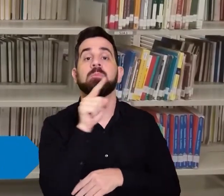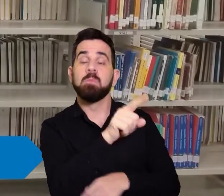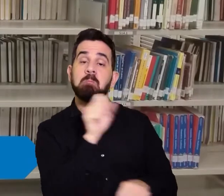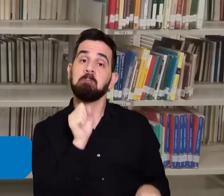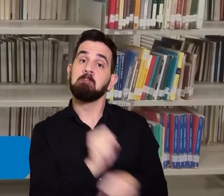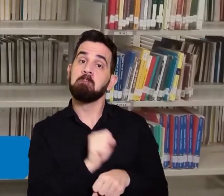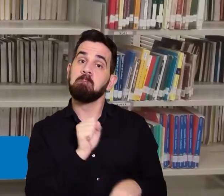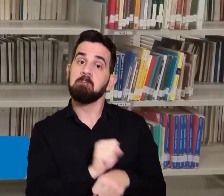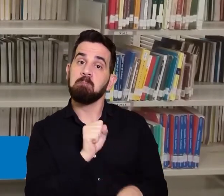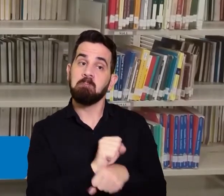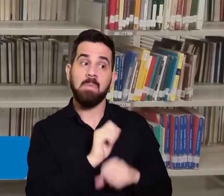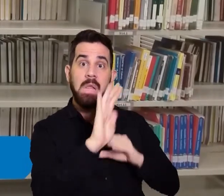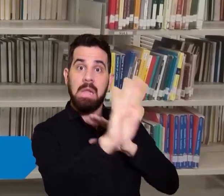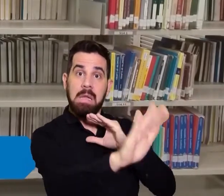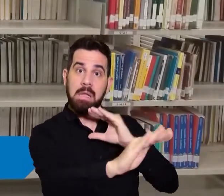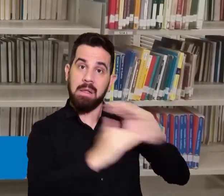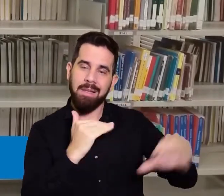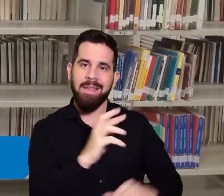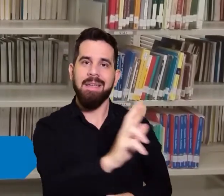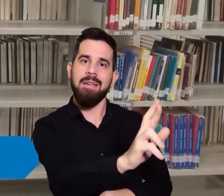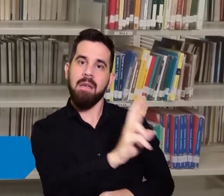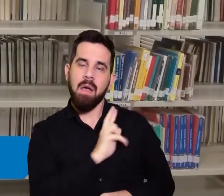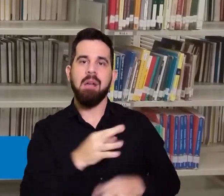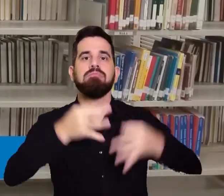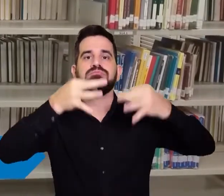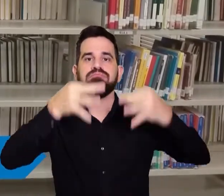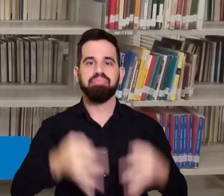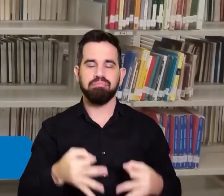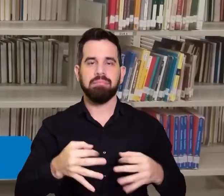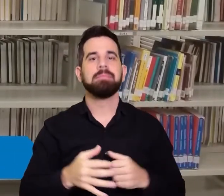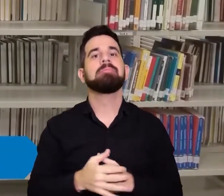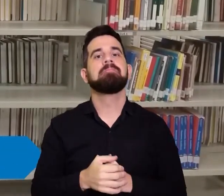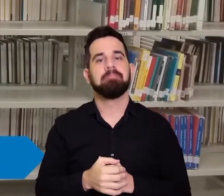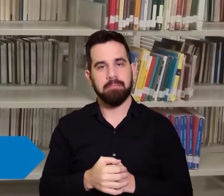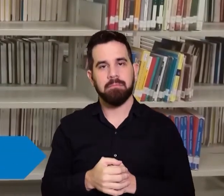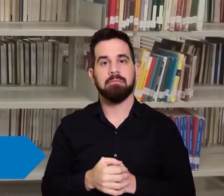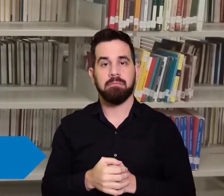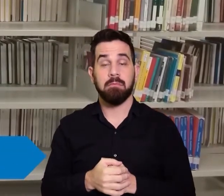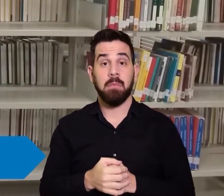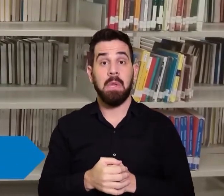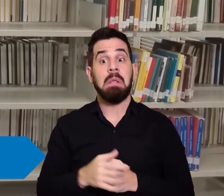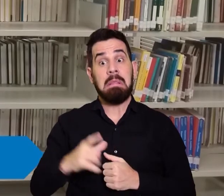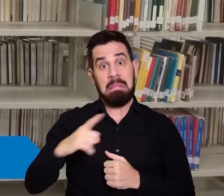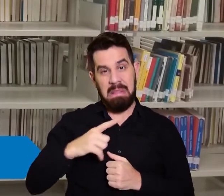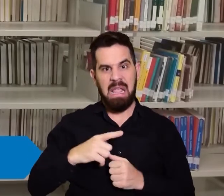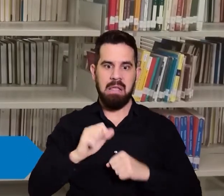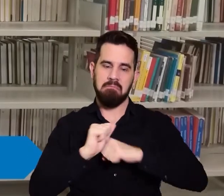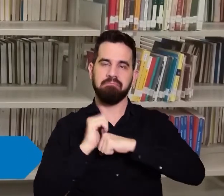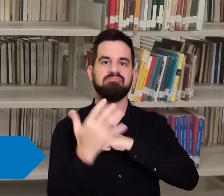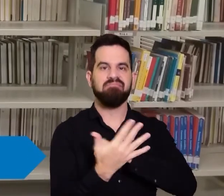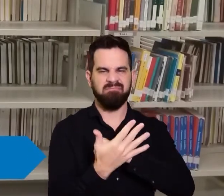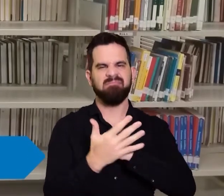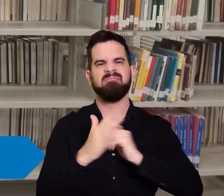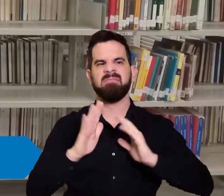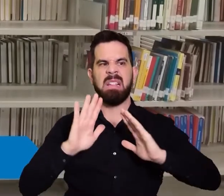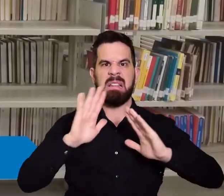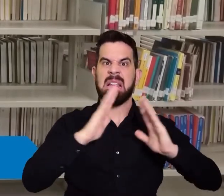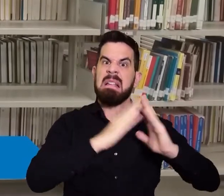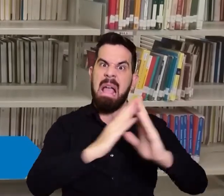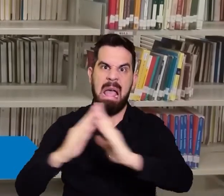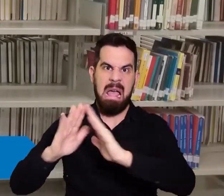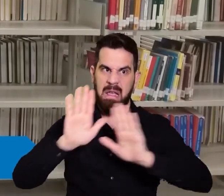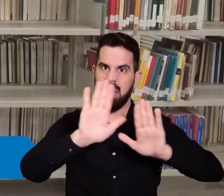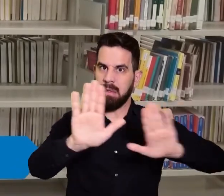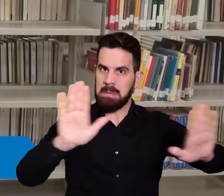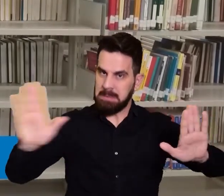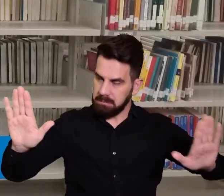basta guardar o e-mail de confirmação da biblioteca. Durante todo o período da pandemia, as renovações vão